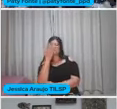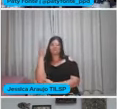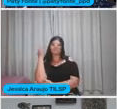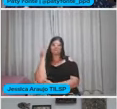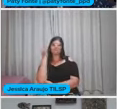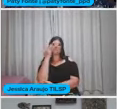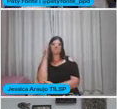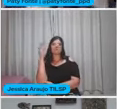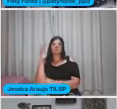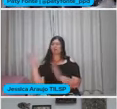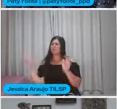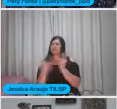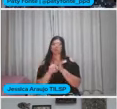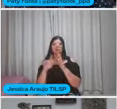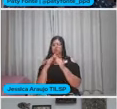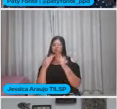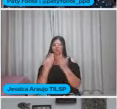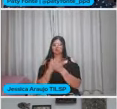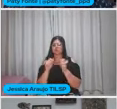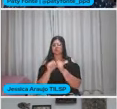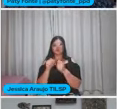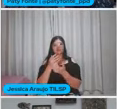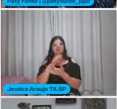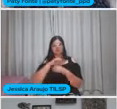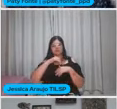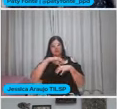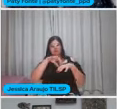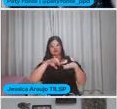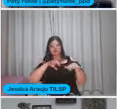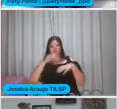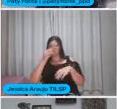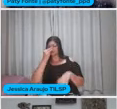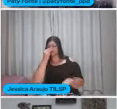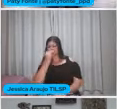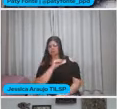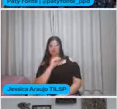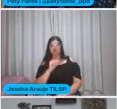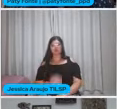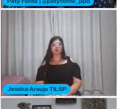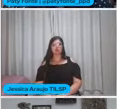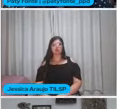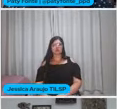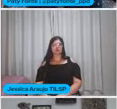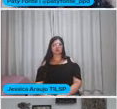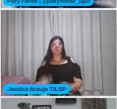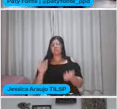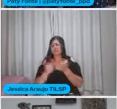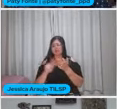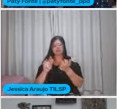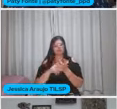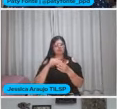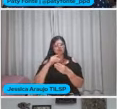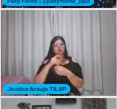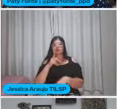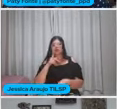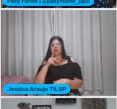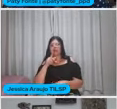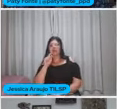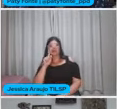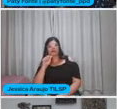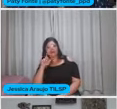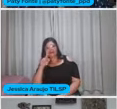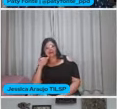Mas a própria escola Não faz coleta seletiva Joga lixos e lixos De papel fora De garrafa pet fora E não faz